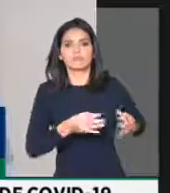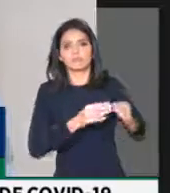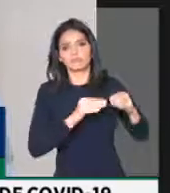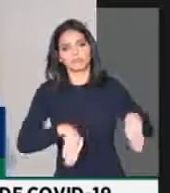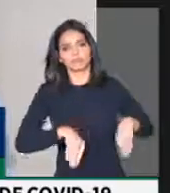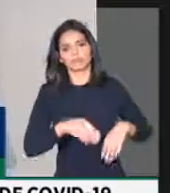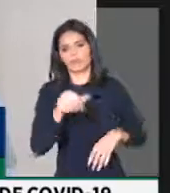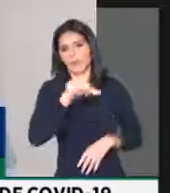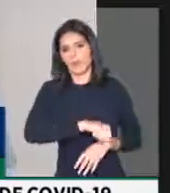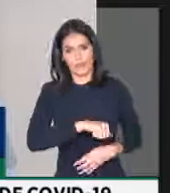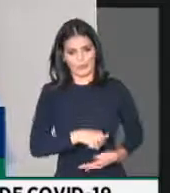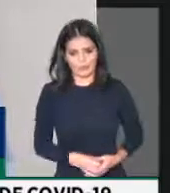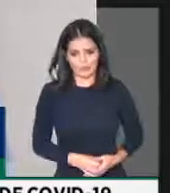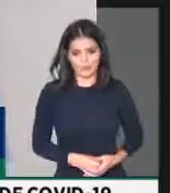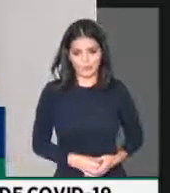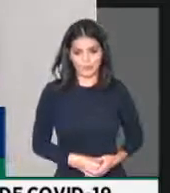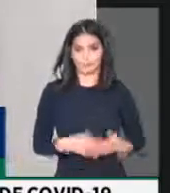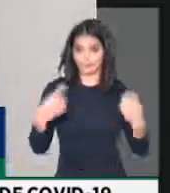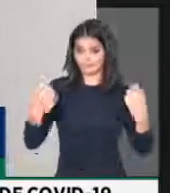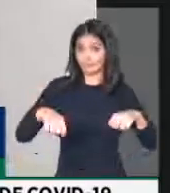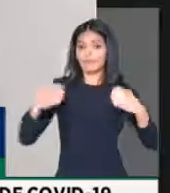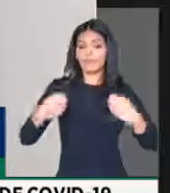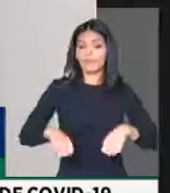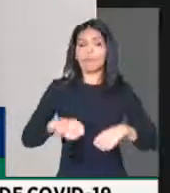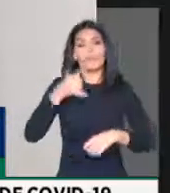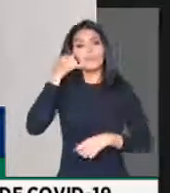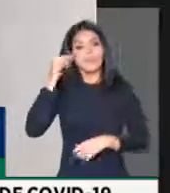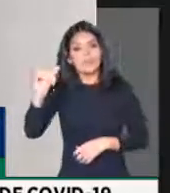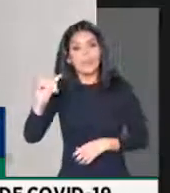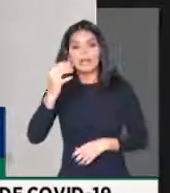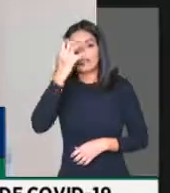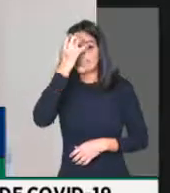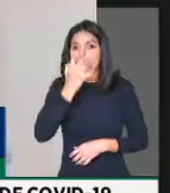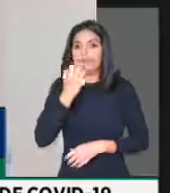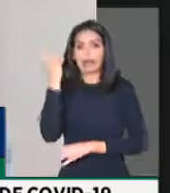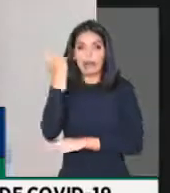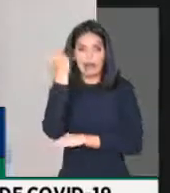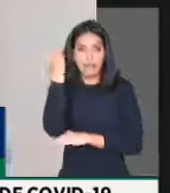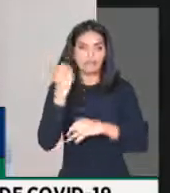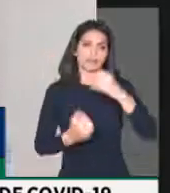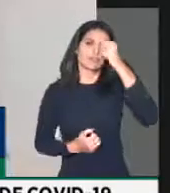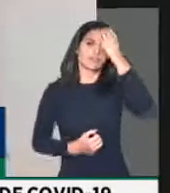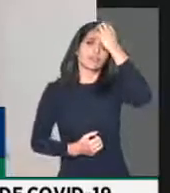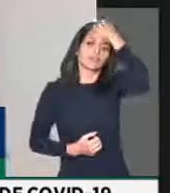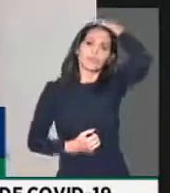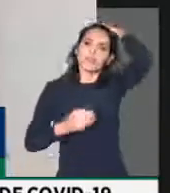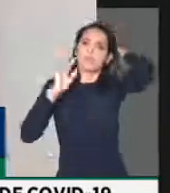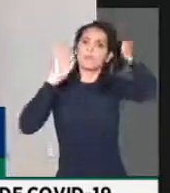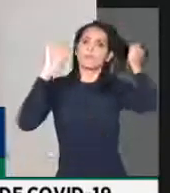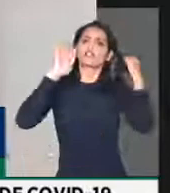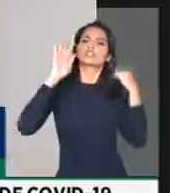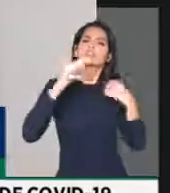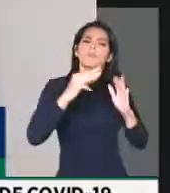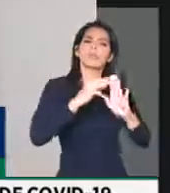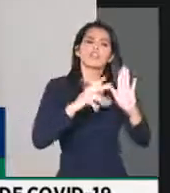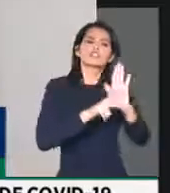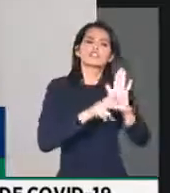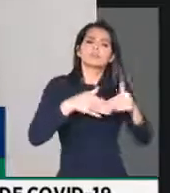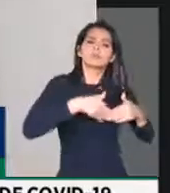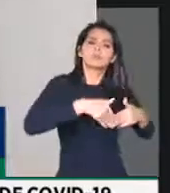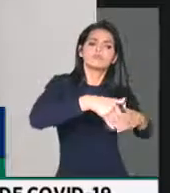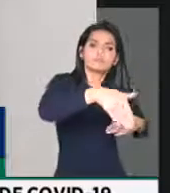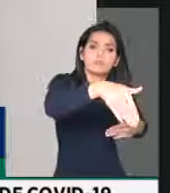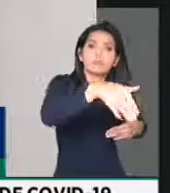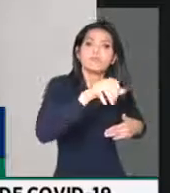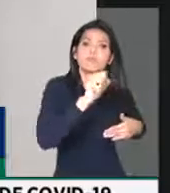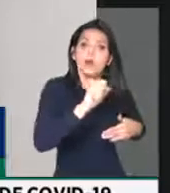necessária a fim de não se abrir um precedente grave. Imaginem se outras medidas provisórias que